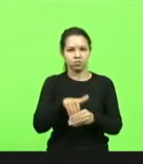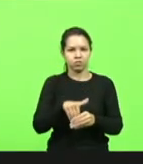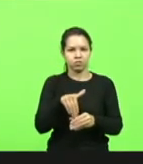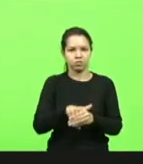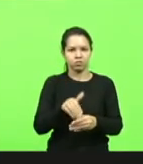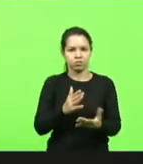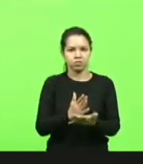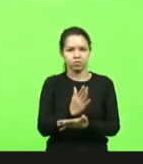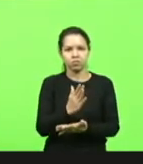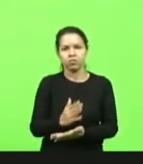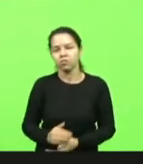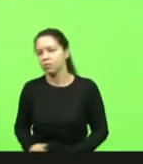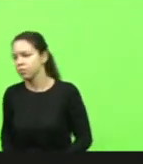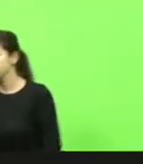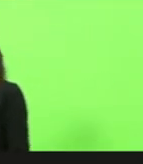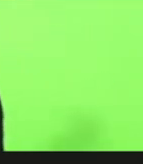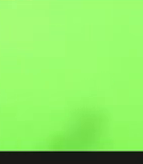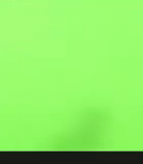Aprovado.